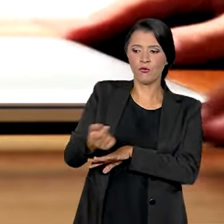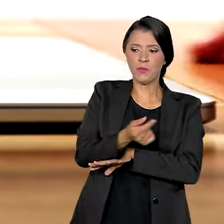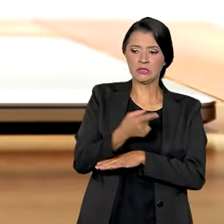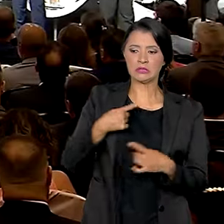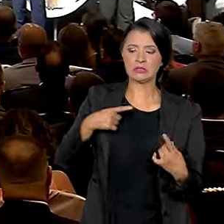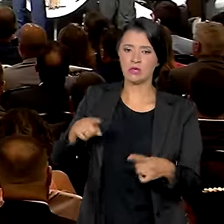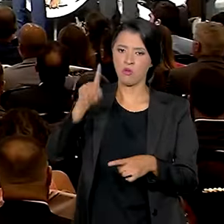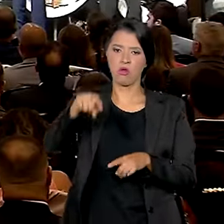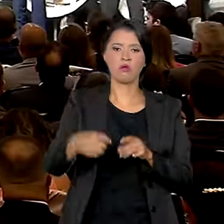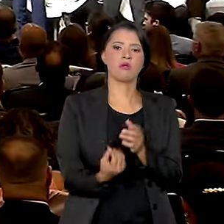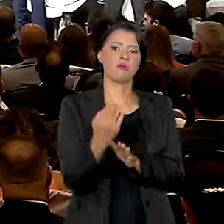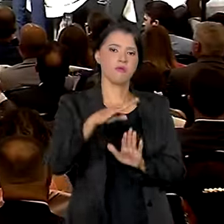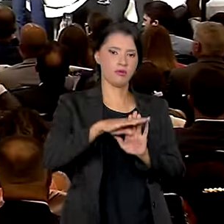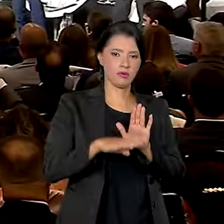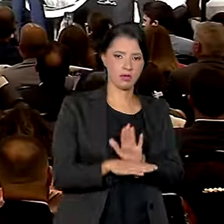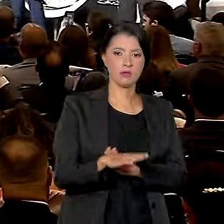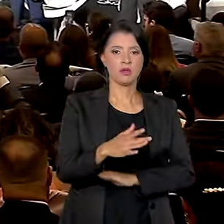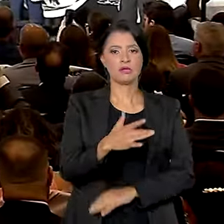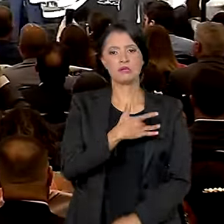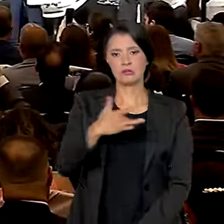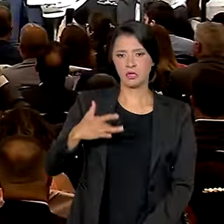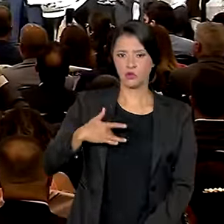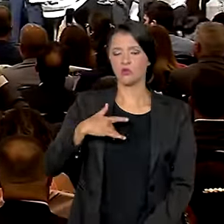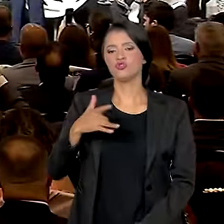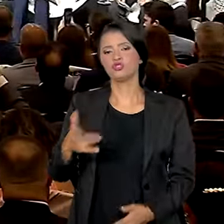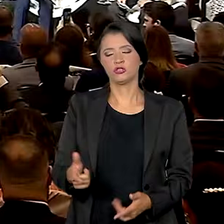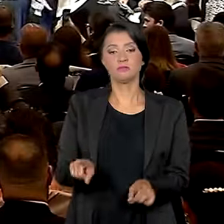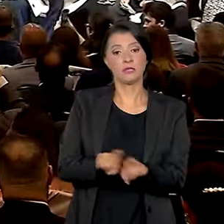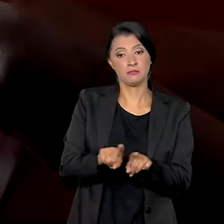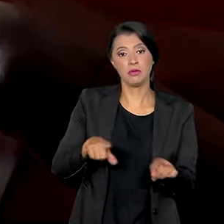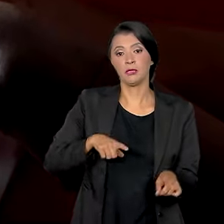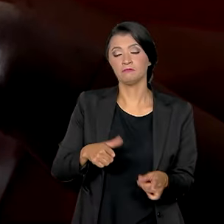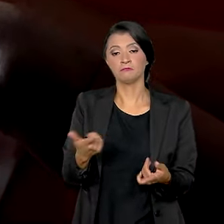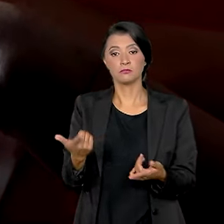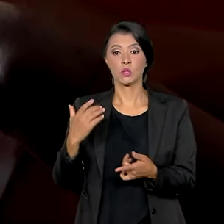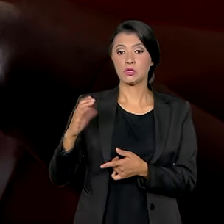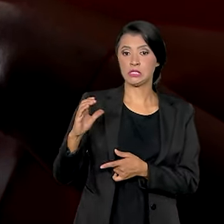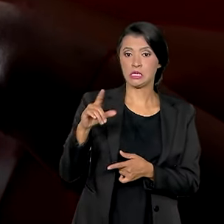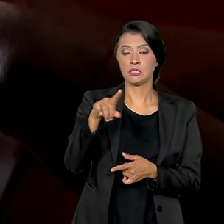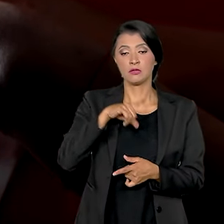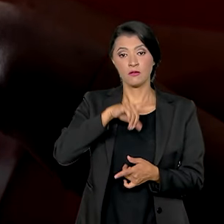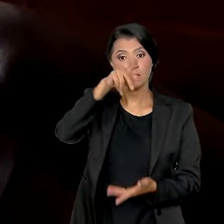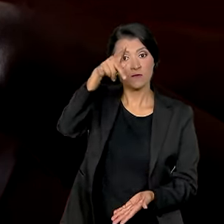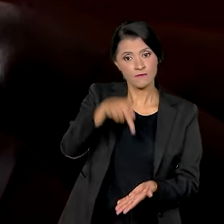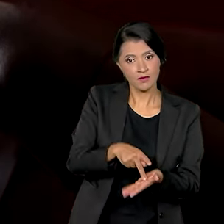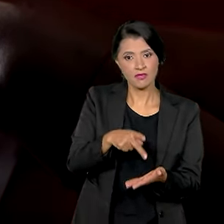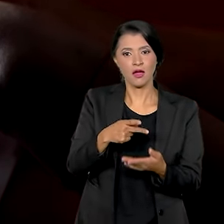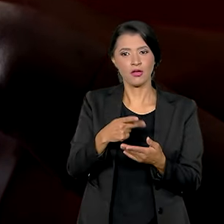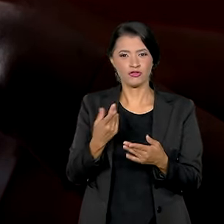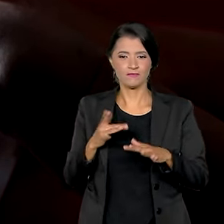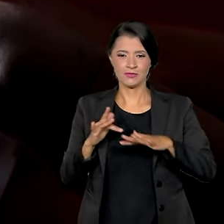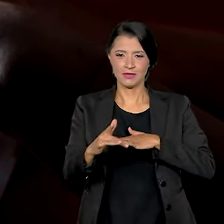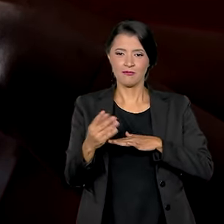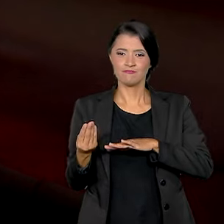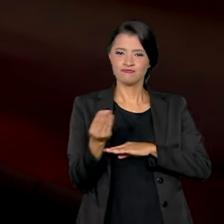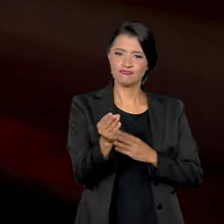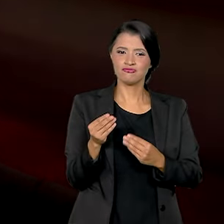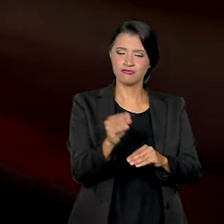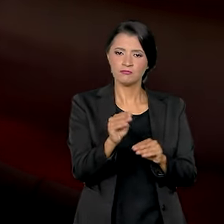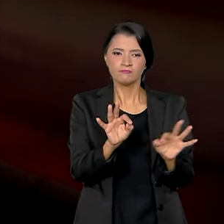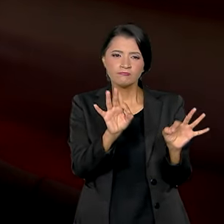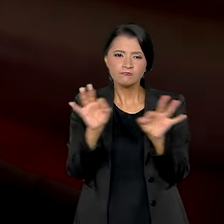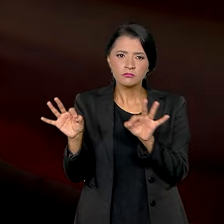desinformação virou um programa. O saúde com ciência. Em verdade, as publicadas em redes sociais